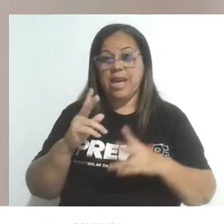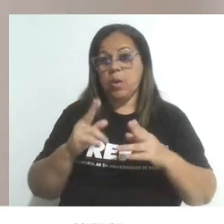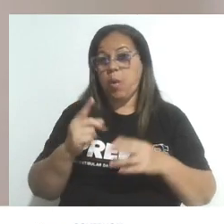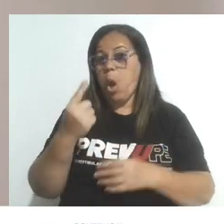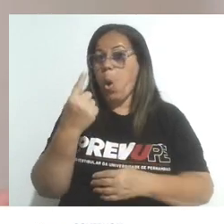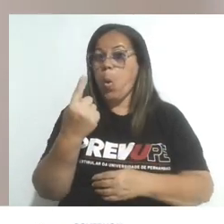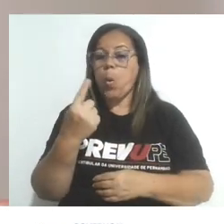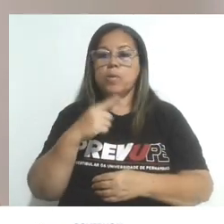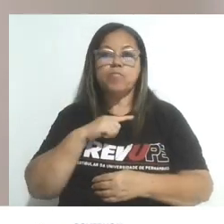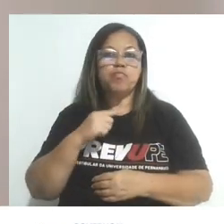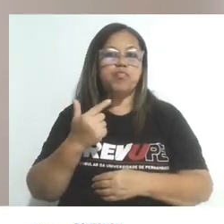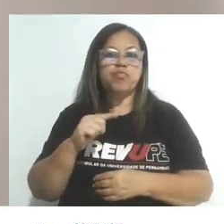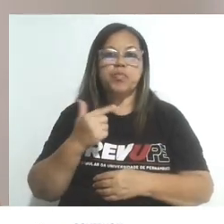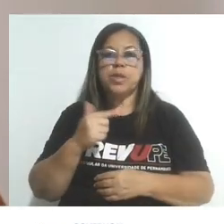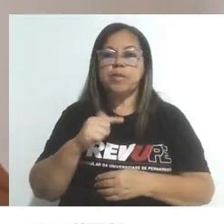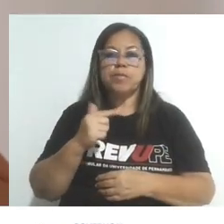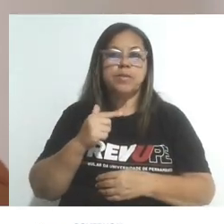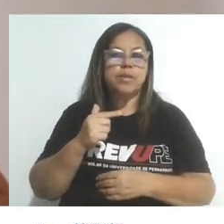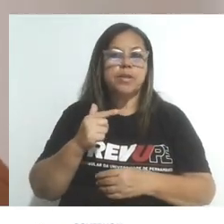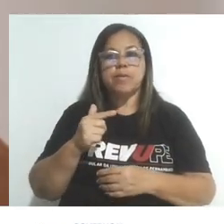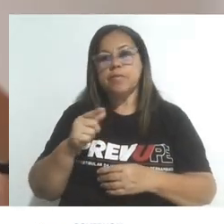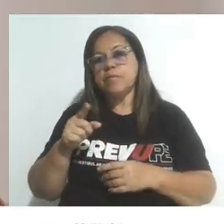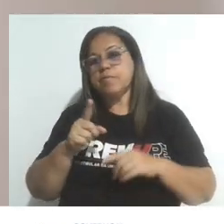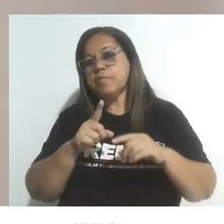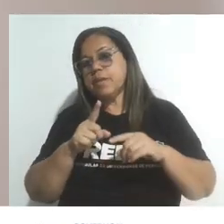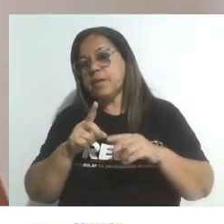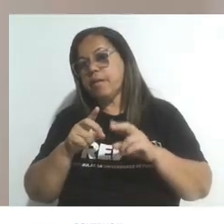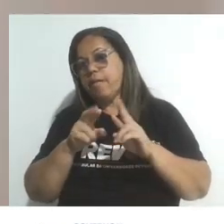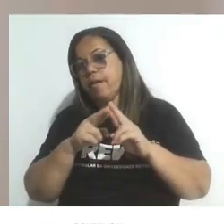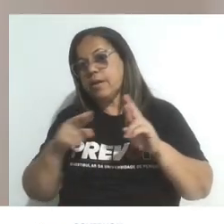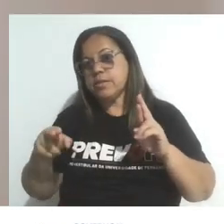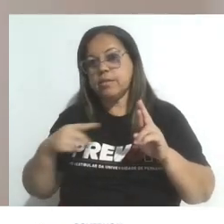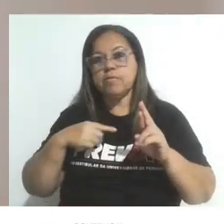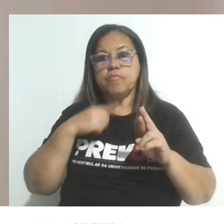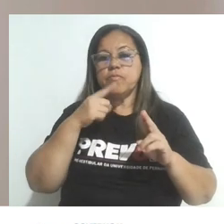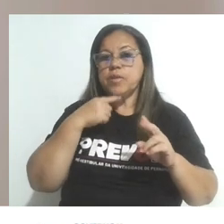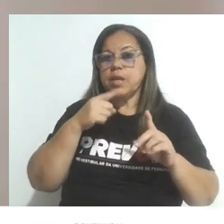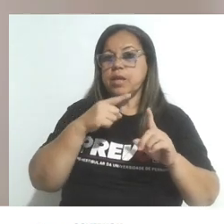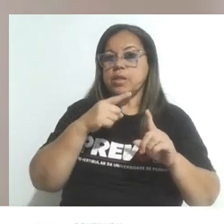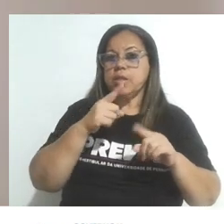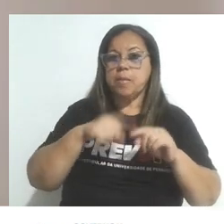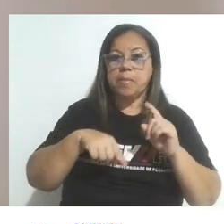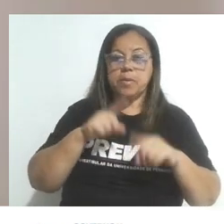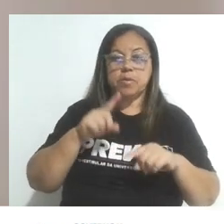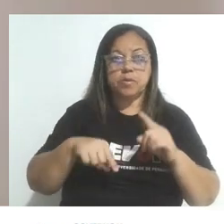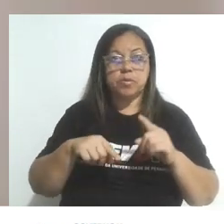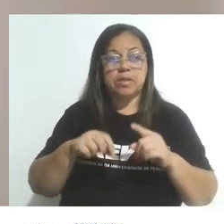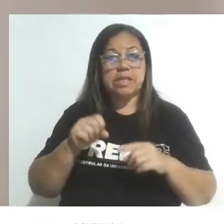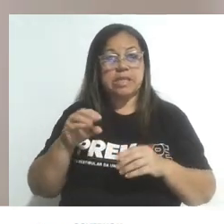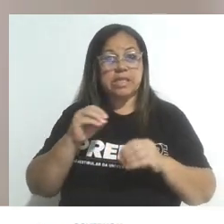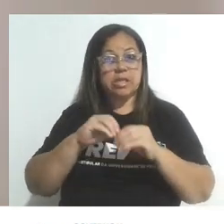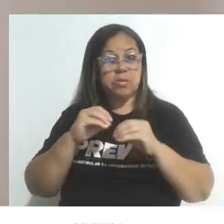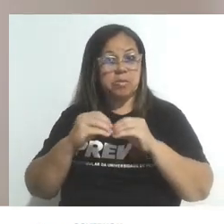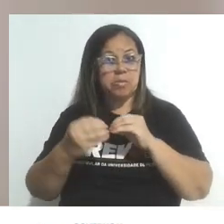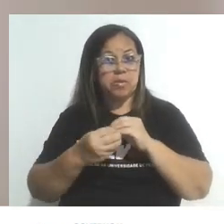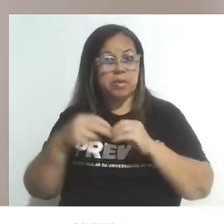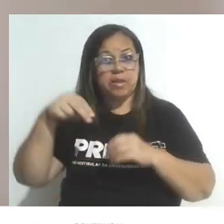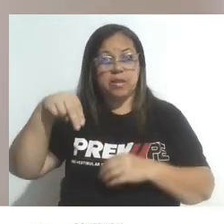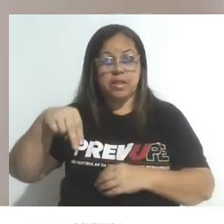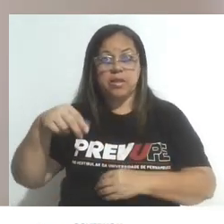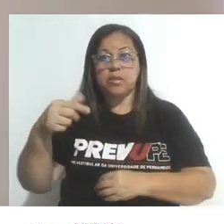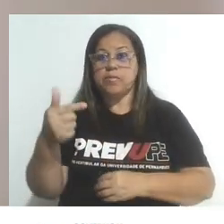significa que não há tendência de formação nem de reagentes nem de produto. No caso da reação de um mol de nitrogênio,